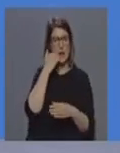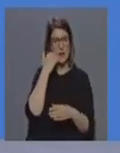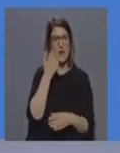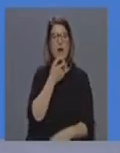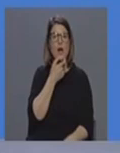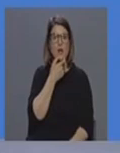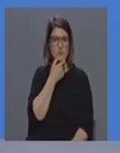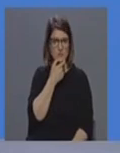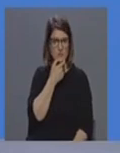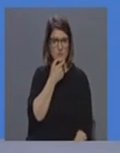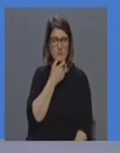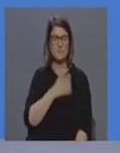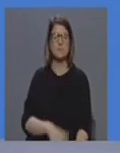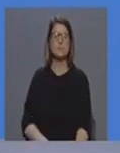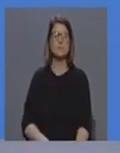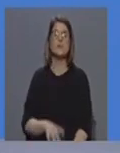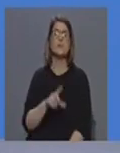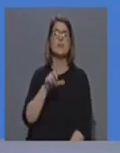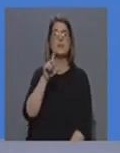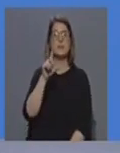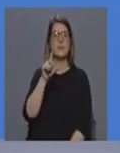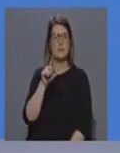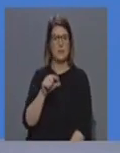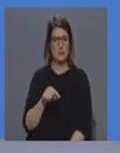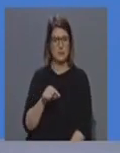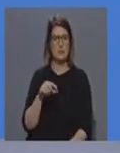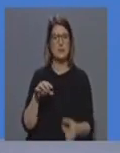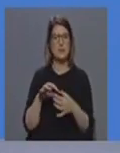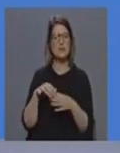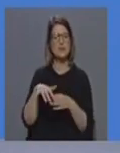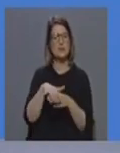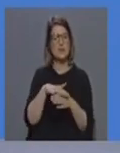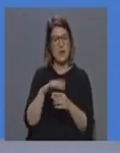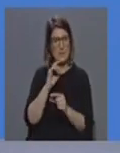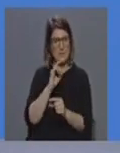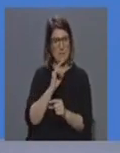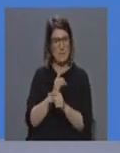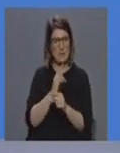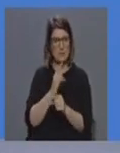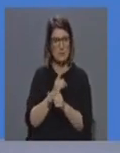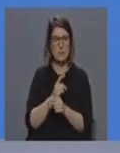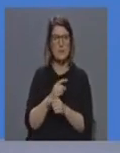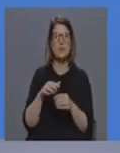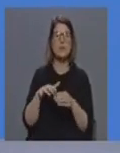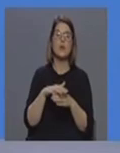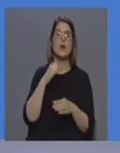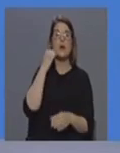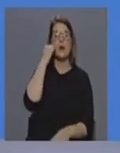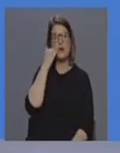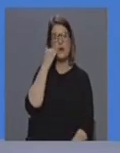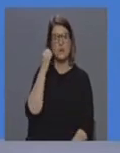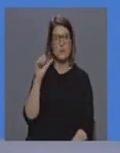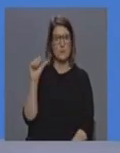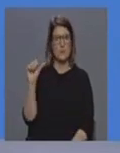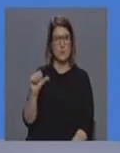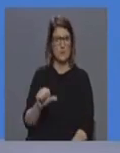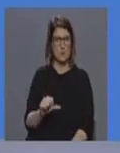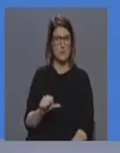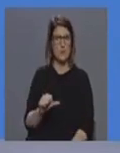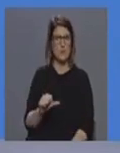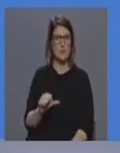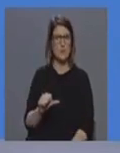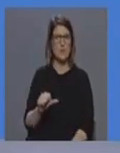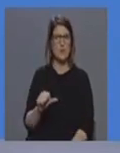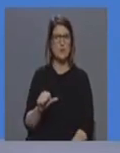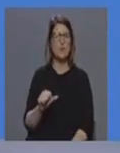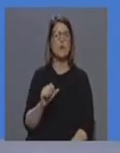Sabemos também, no contexto desta epidemiologia, que os casos mais graves necessitam de